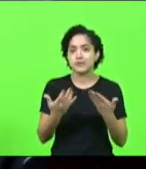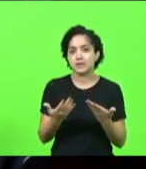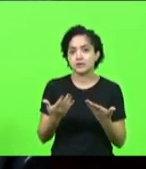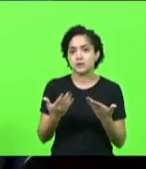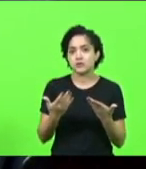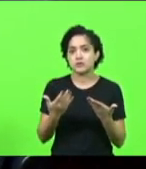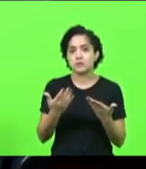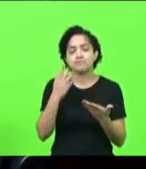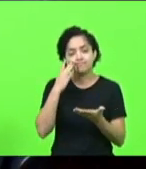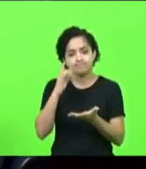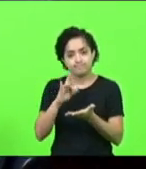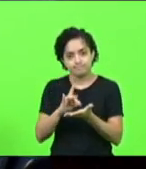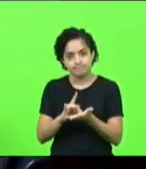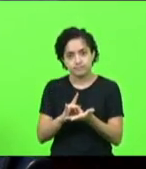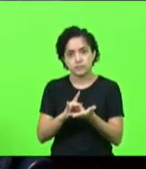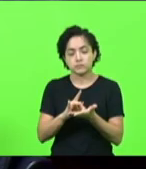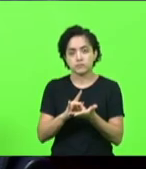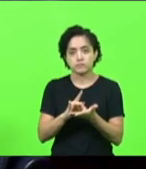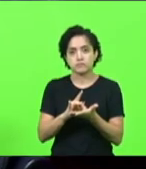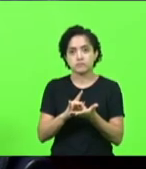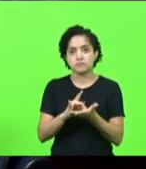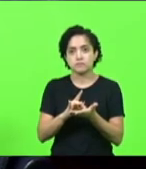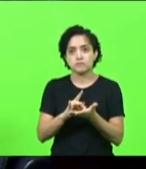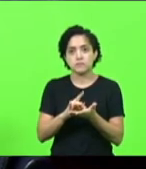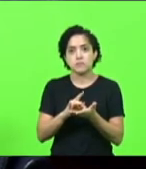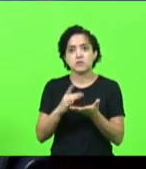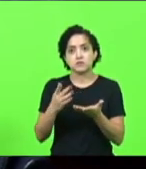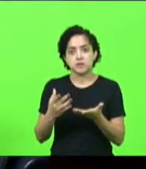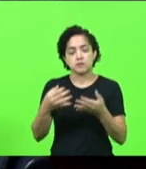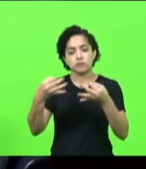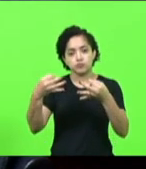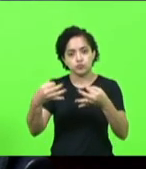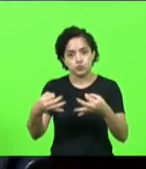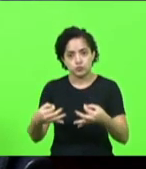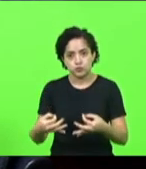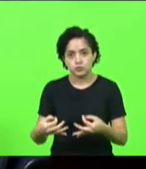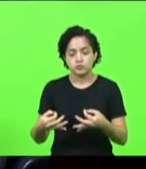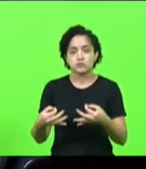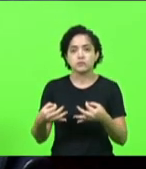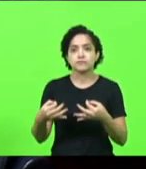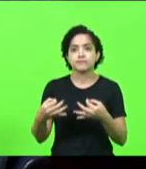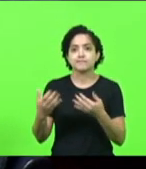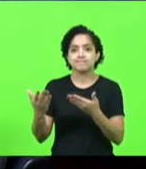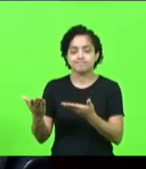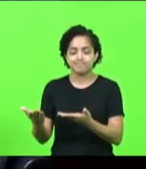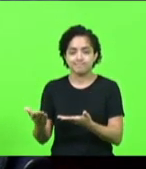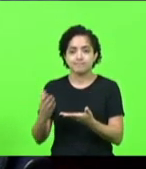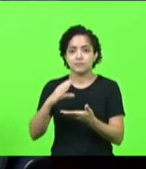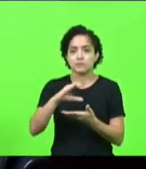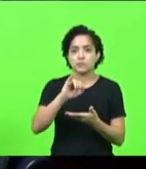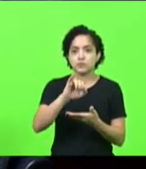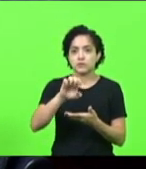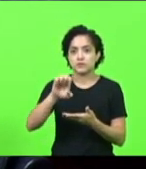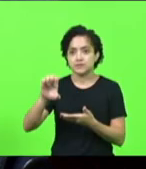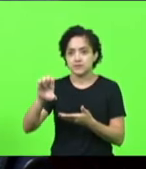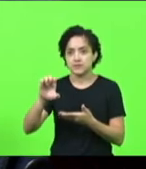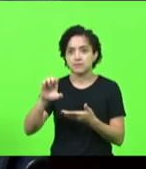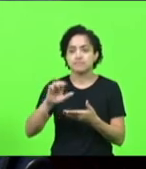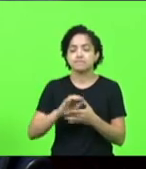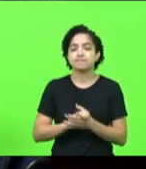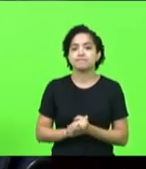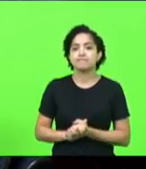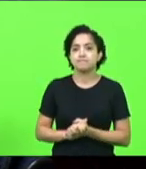nosso reconhecimento com méritos com justiça que faz o centro de integração empresa escola